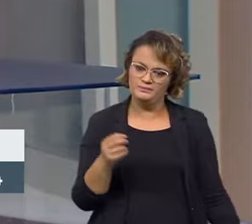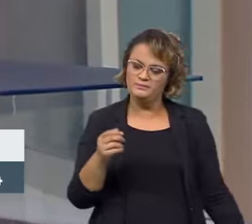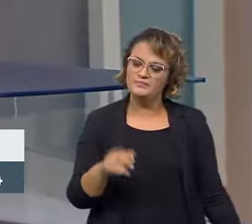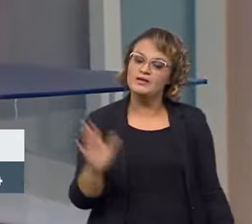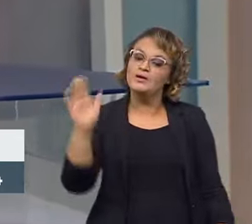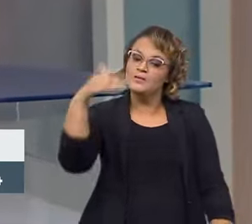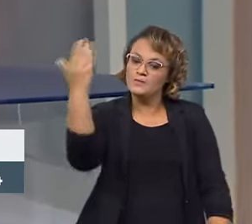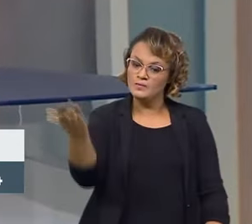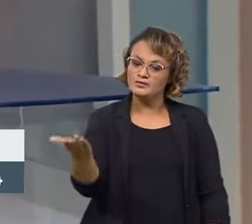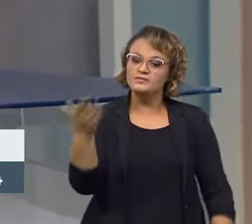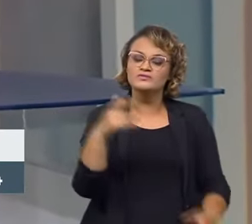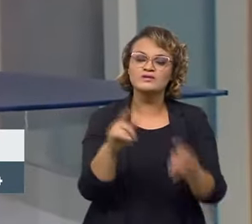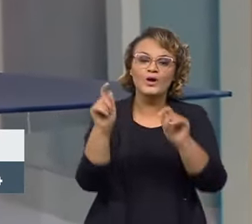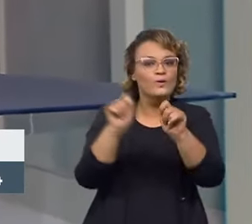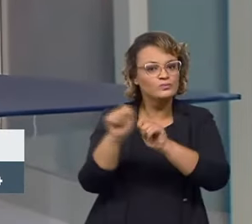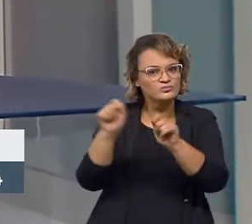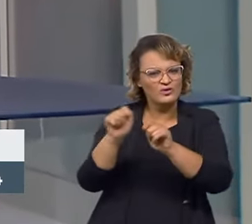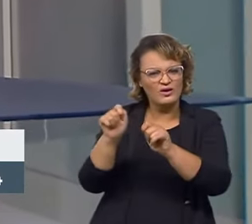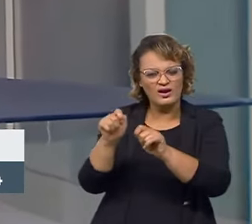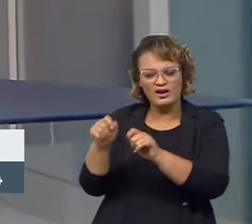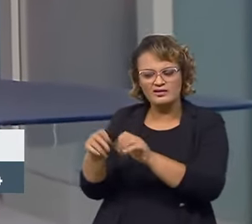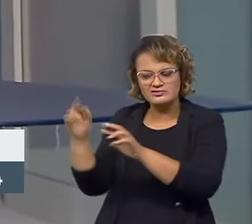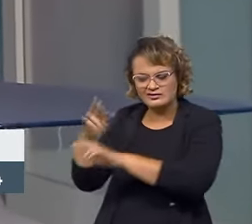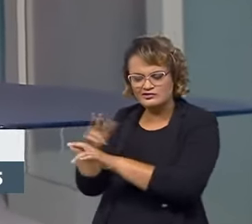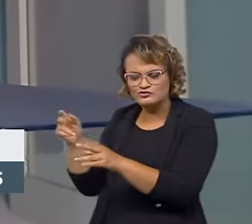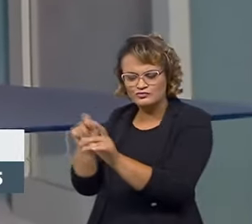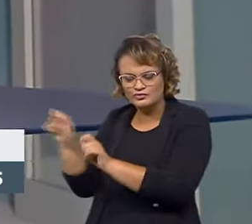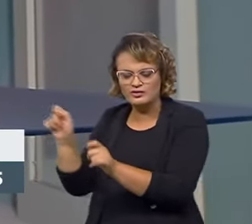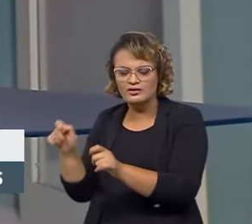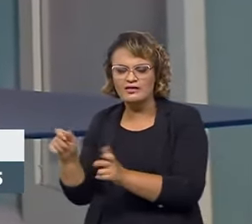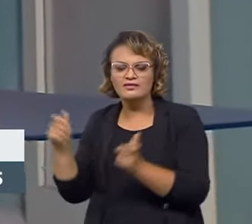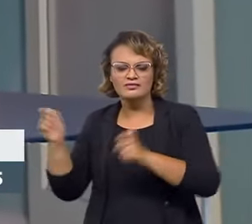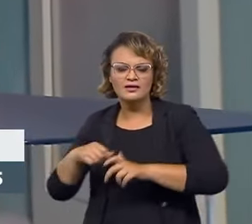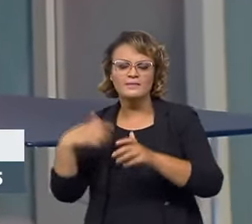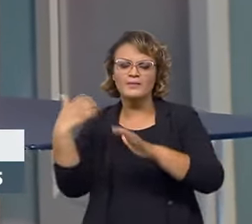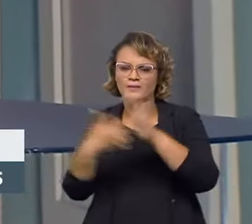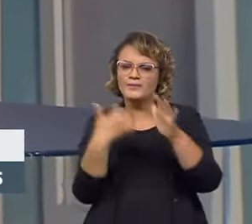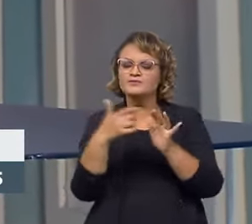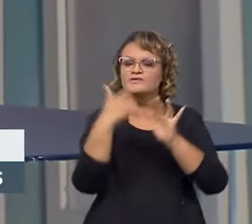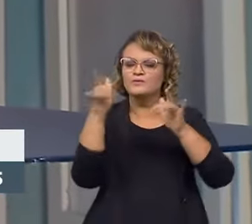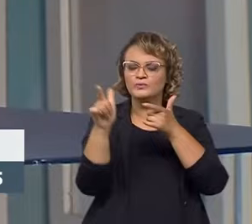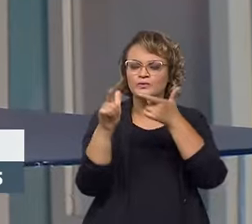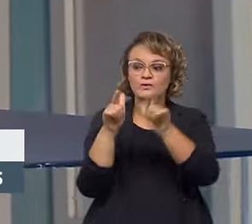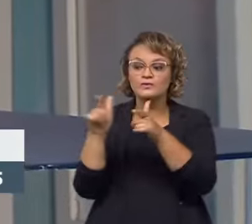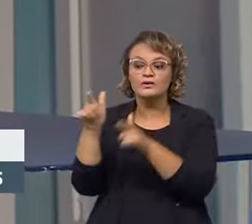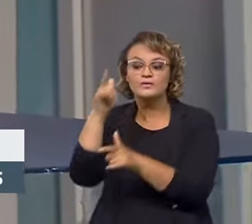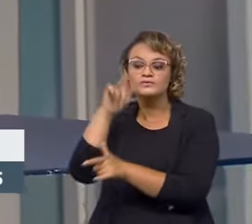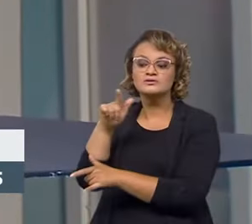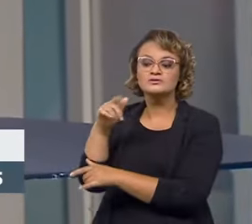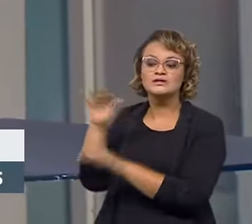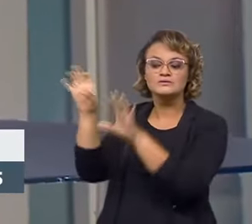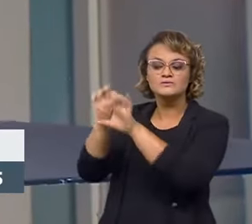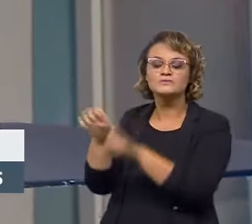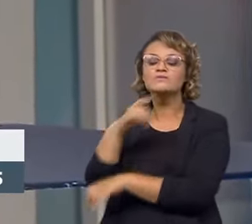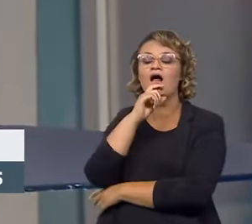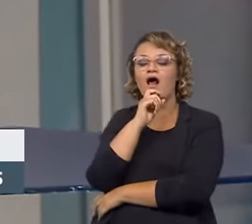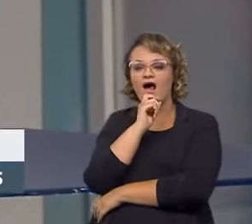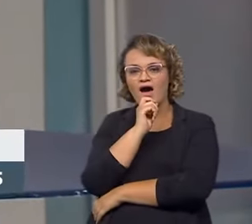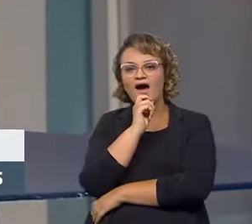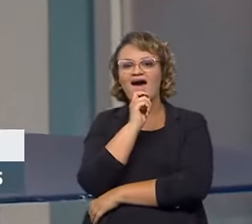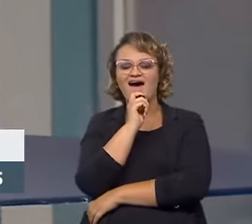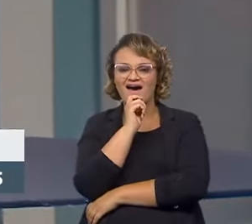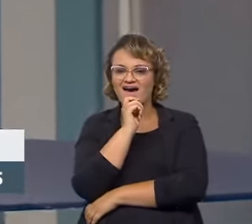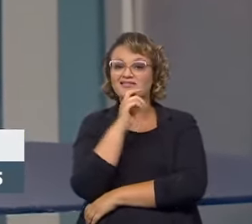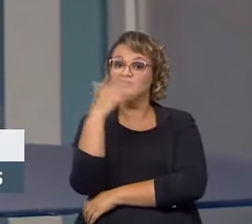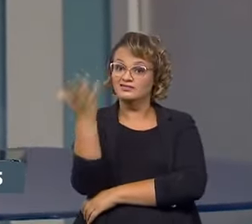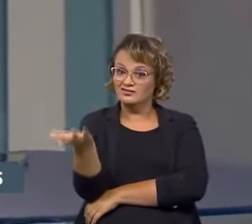você controla essa rede, você permite que as pequenas e médias empresas acessem essa infraestrutura da qualidade. E